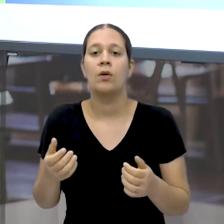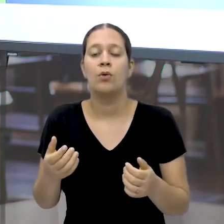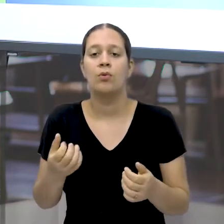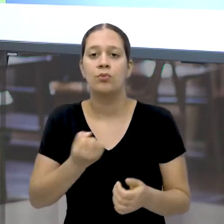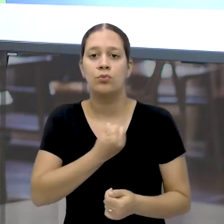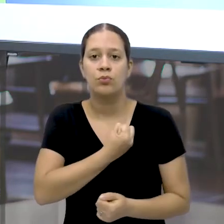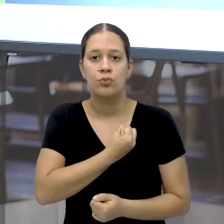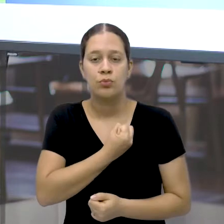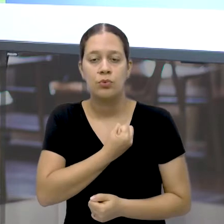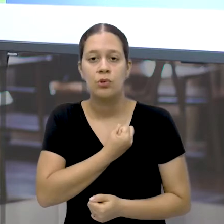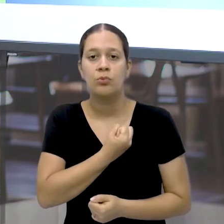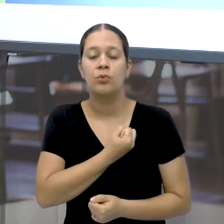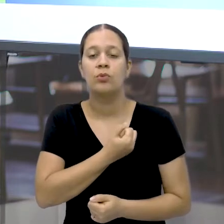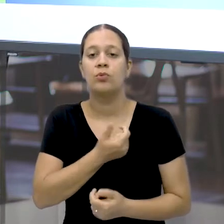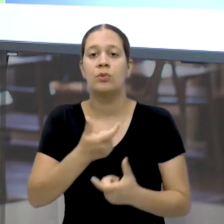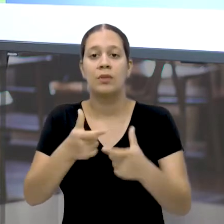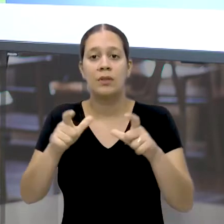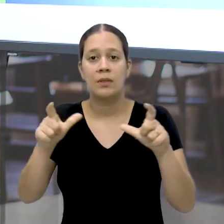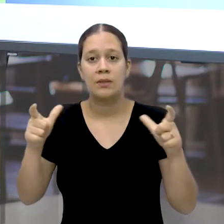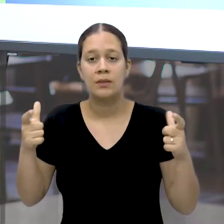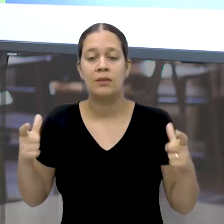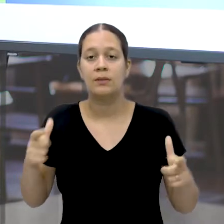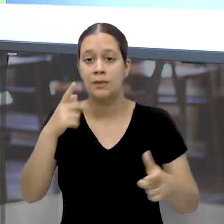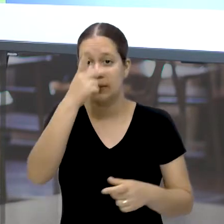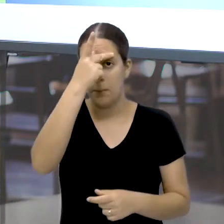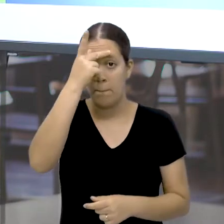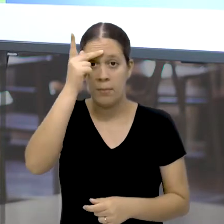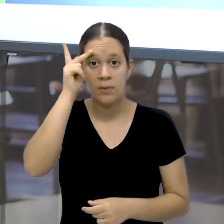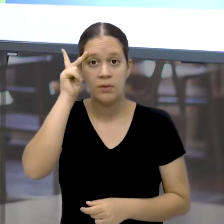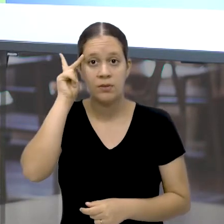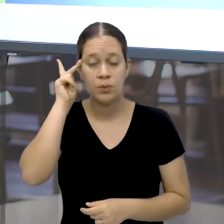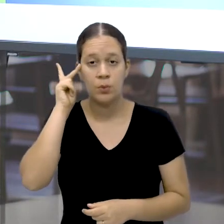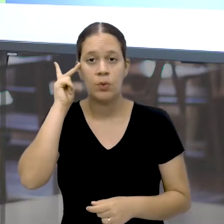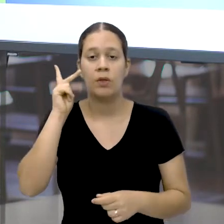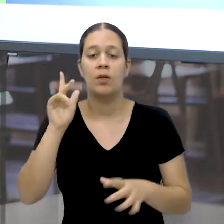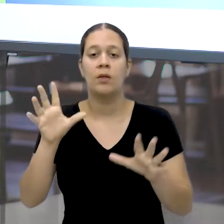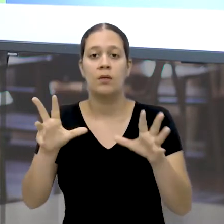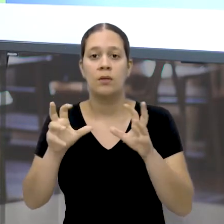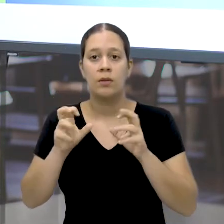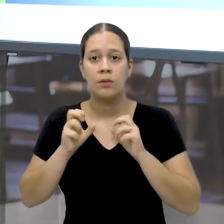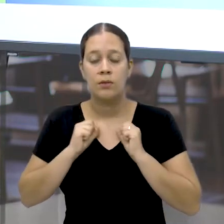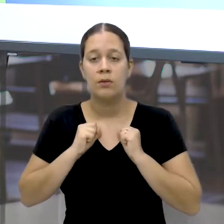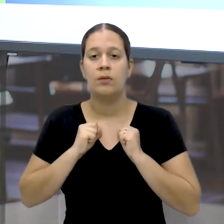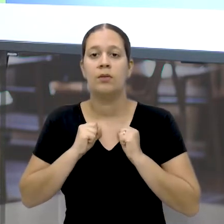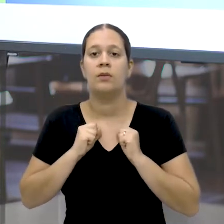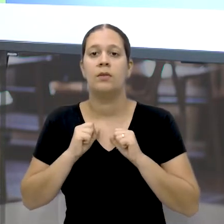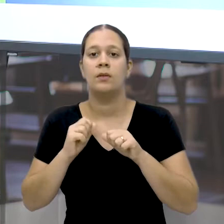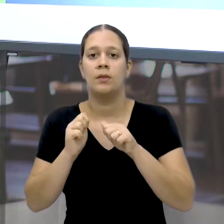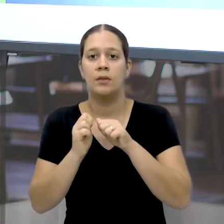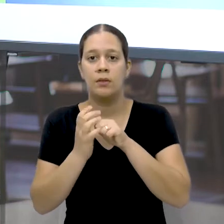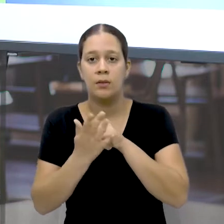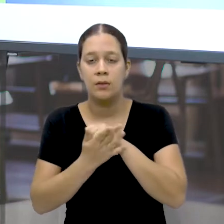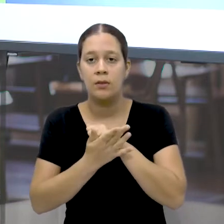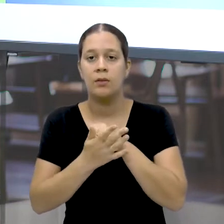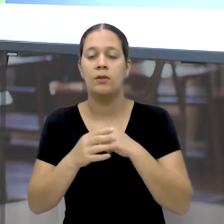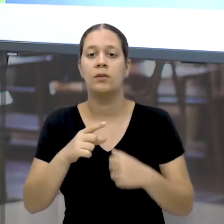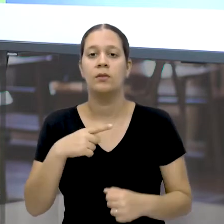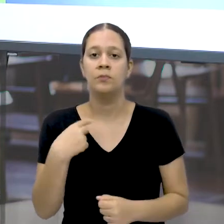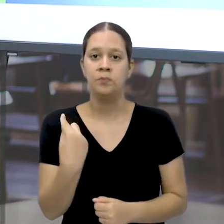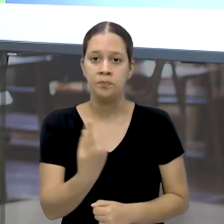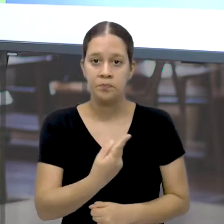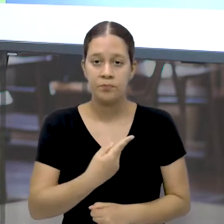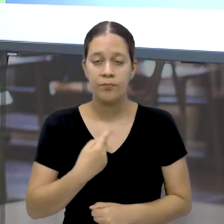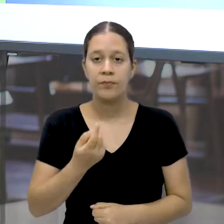número tão grande De pessoas contaminadas E é por isso Que nós sempre pedimos E ela também coloca Na sua